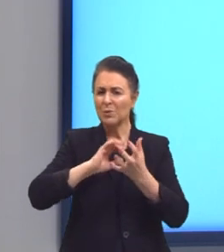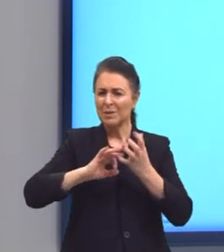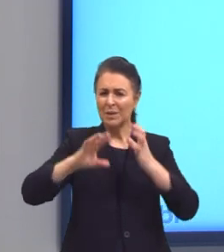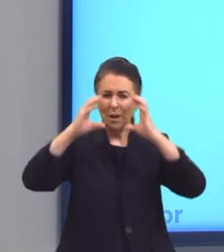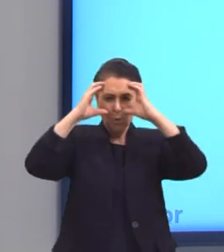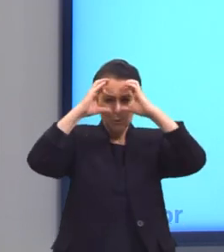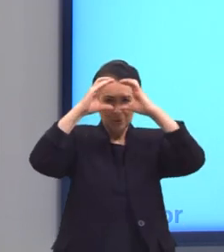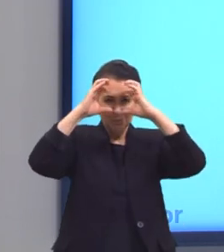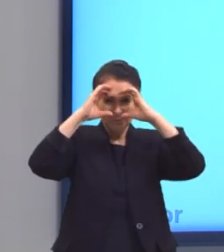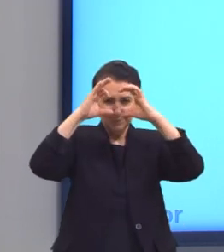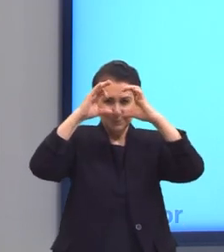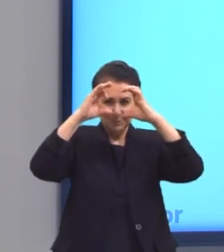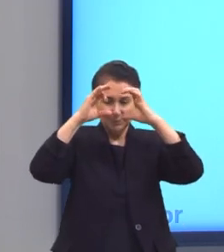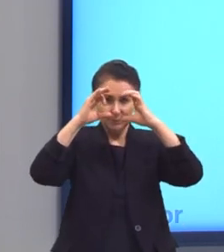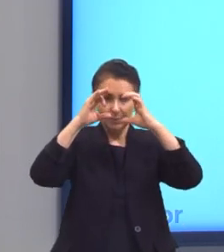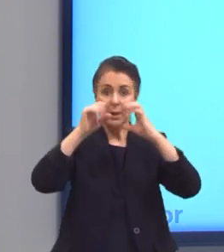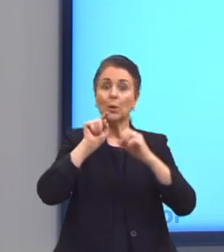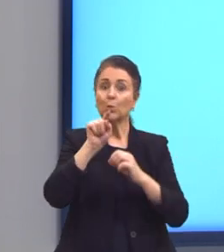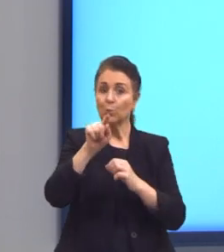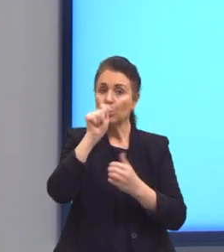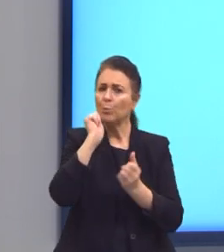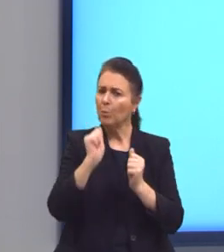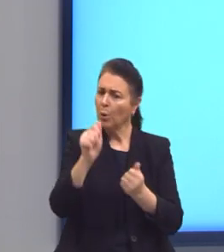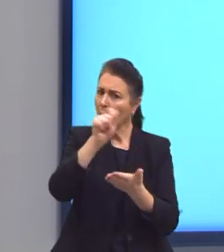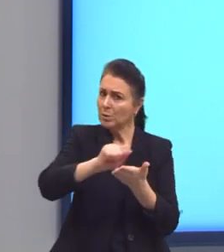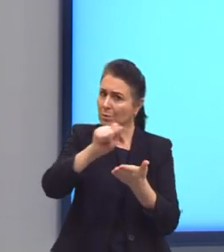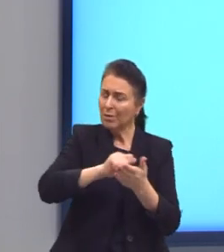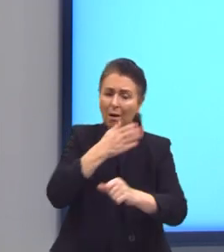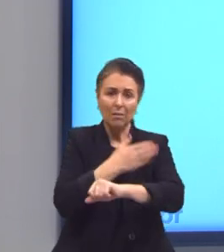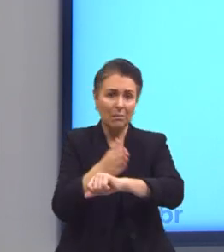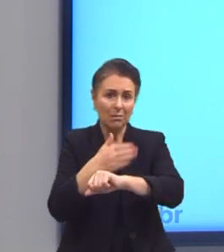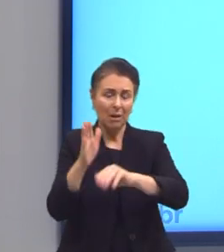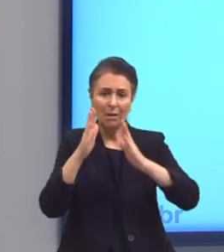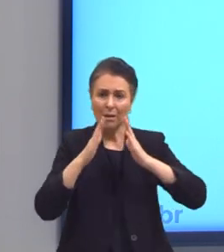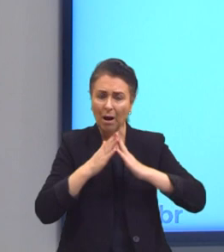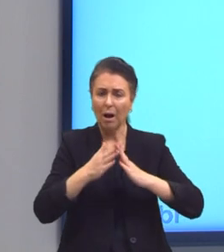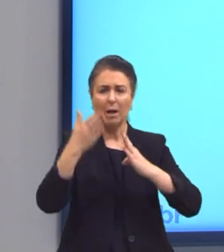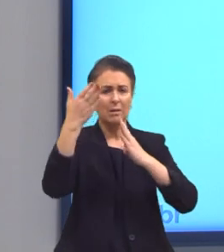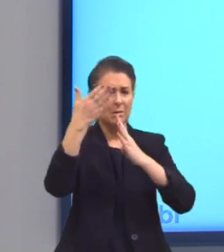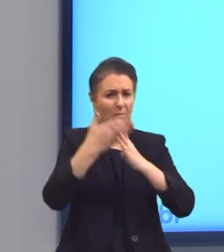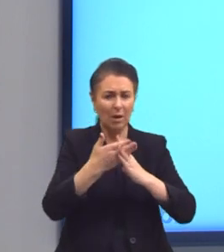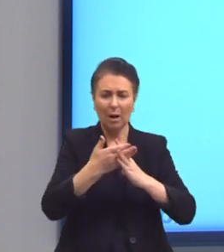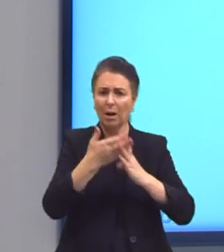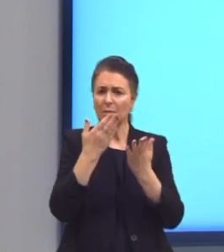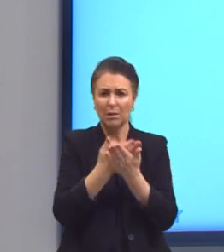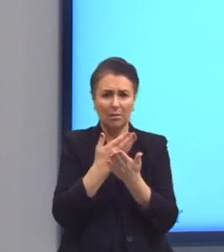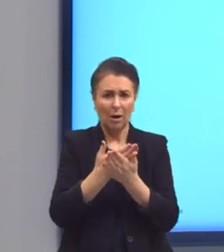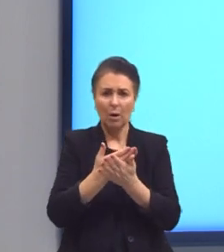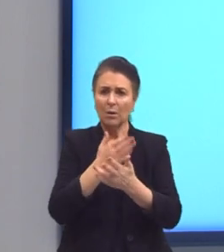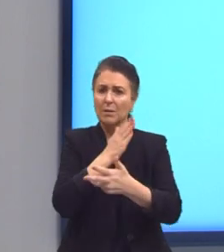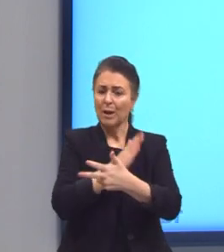Deixo aqui para vocês anotarem as dicas, né? E treinar bastante no intervalo entre as aulas do pré-ENEM.